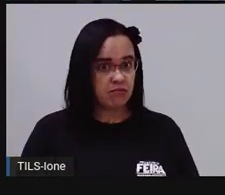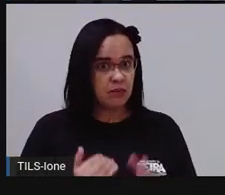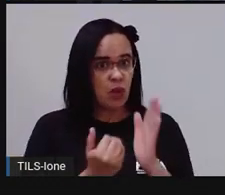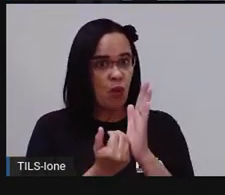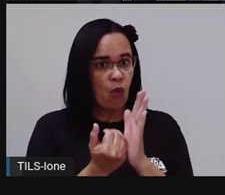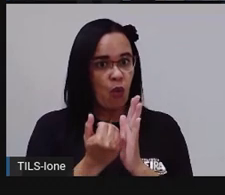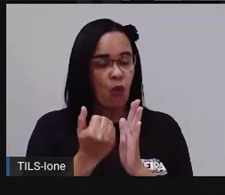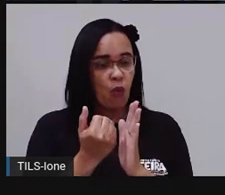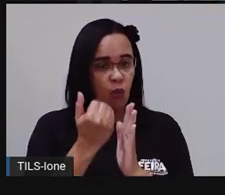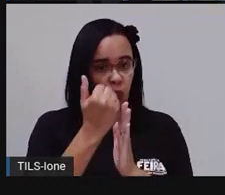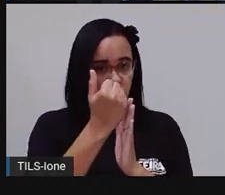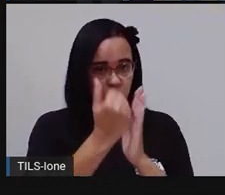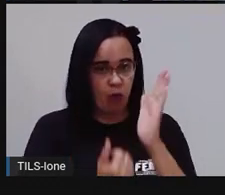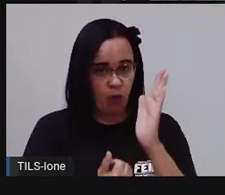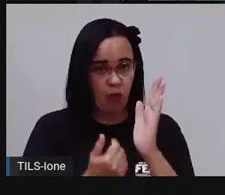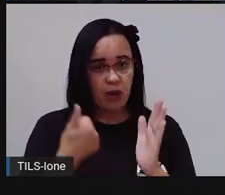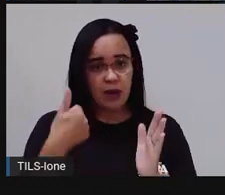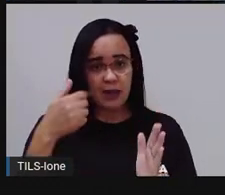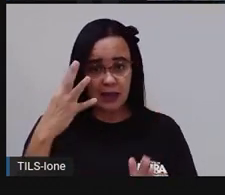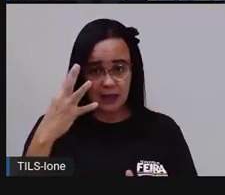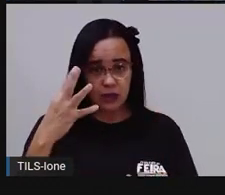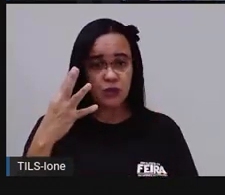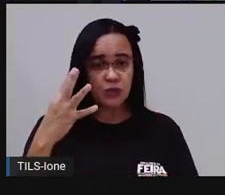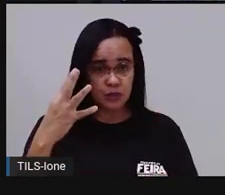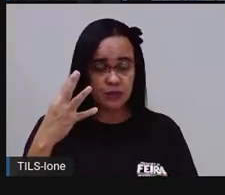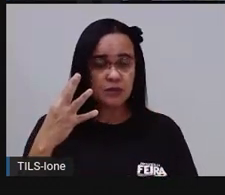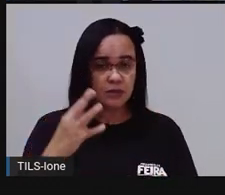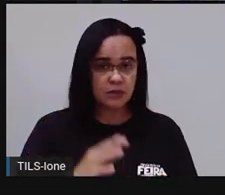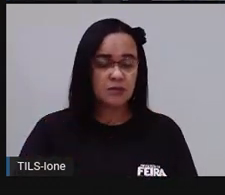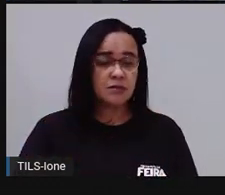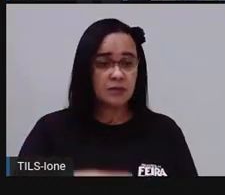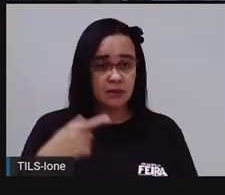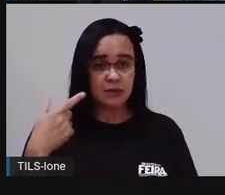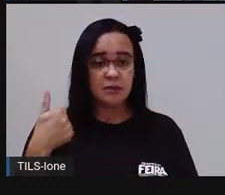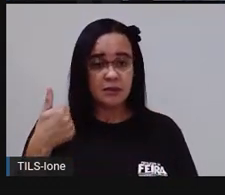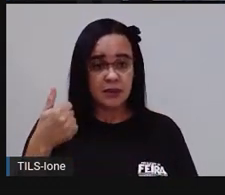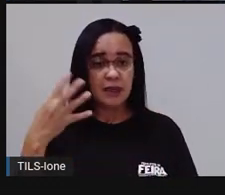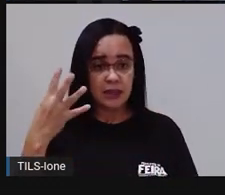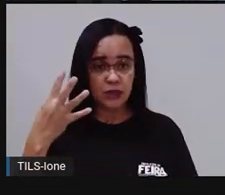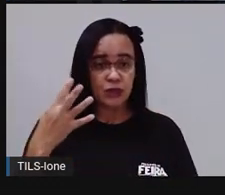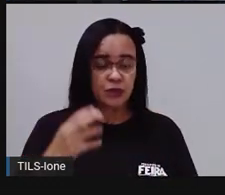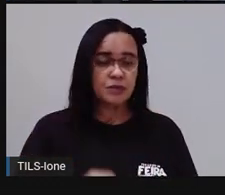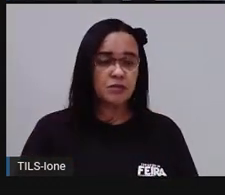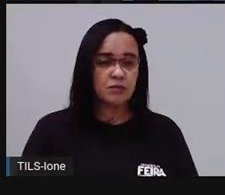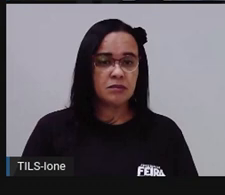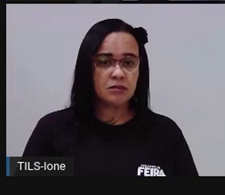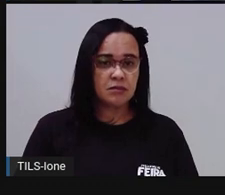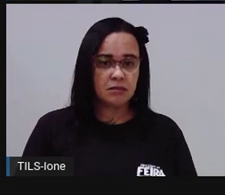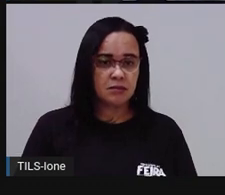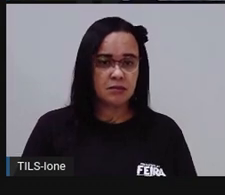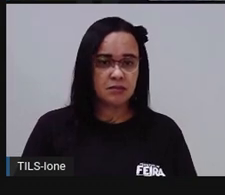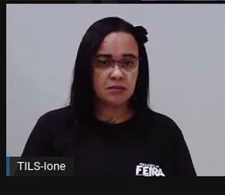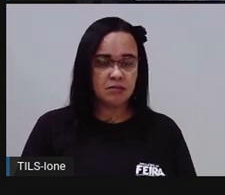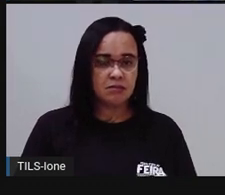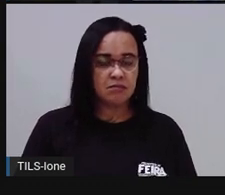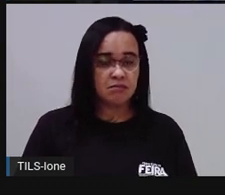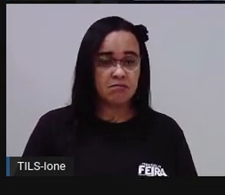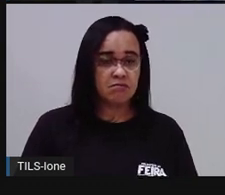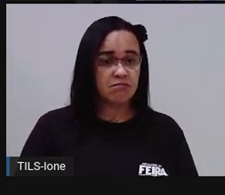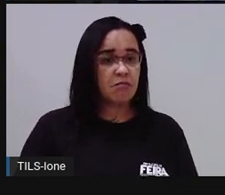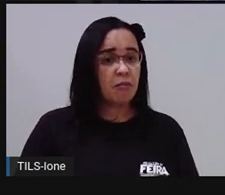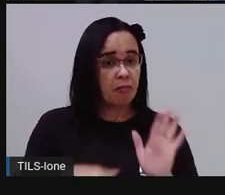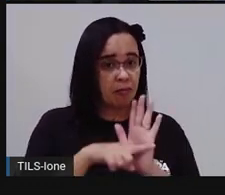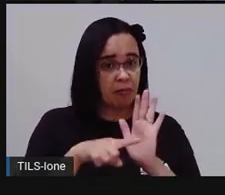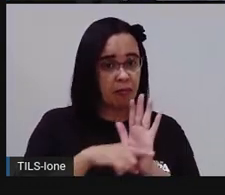14. Se tinha gasto 18, agora gastou 14. Gastou menos ou gastou mais?